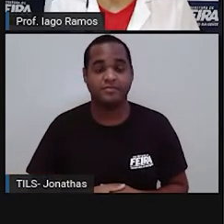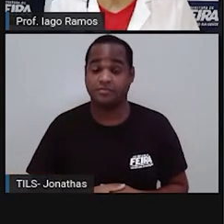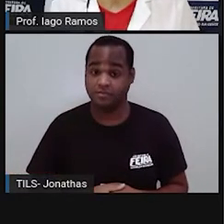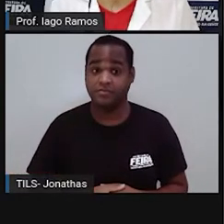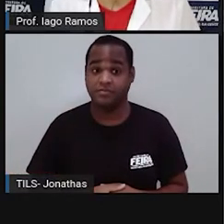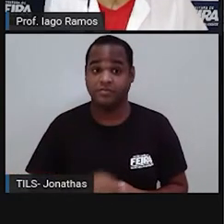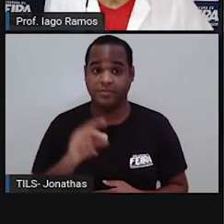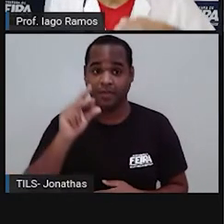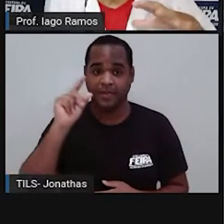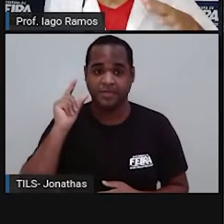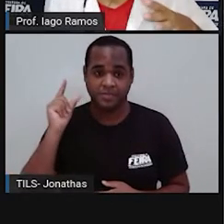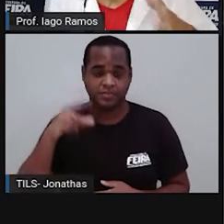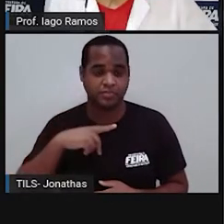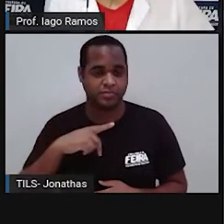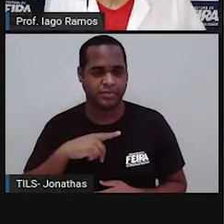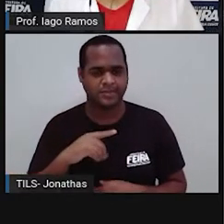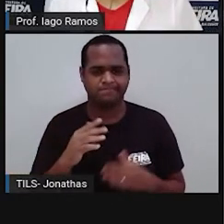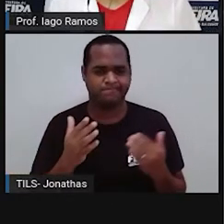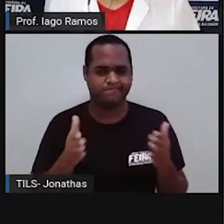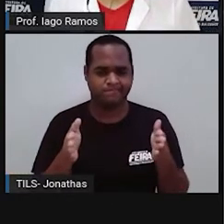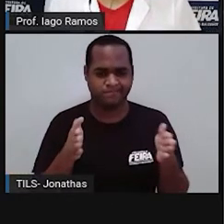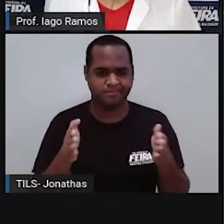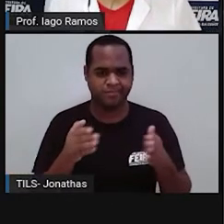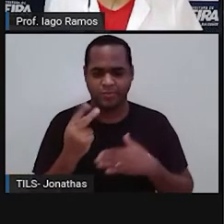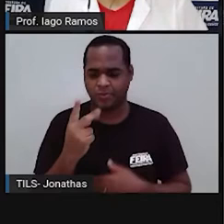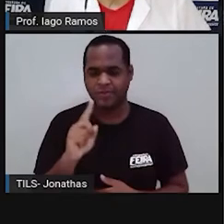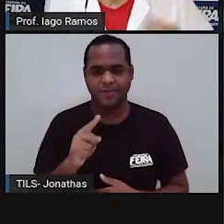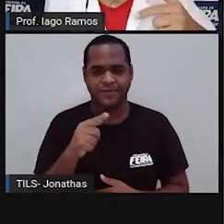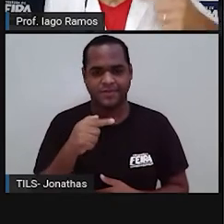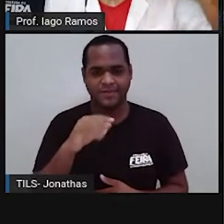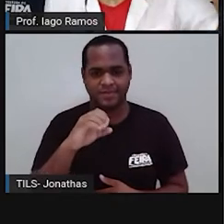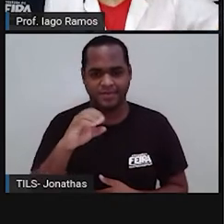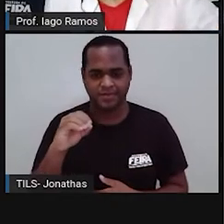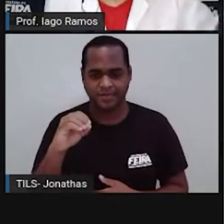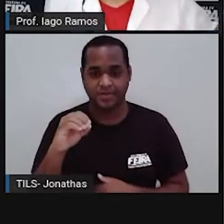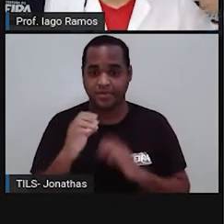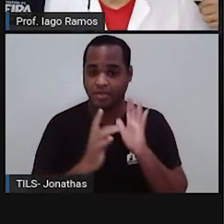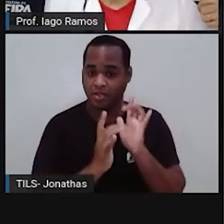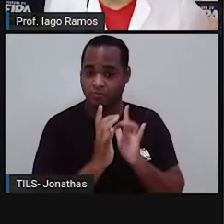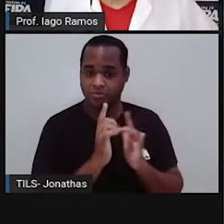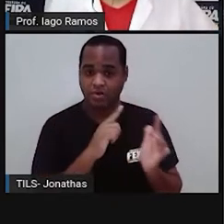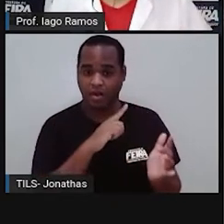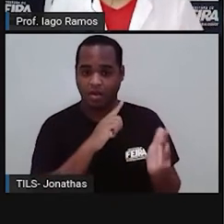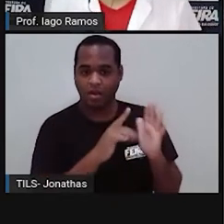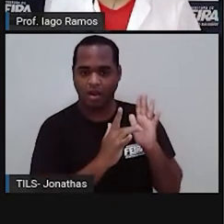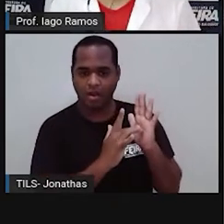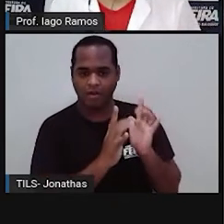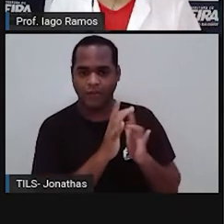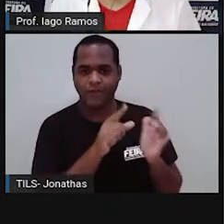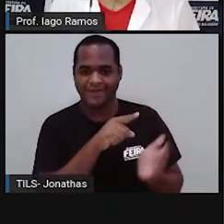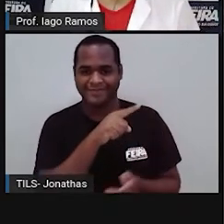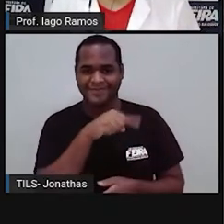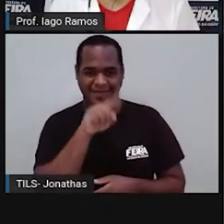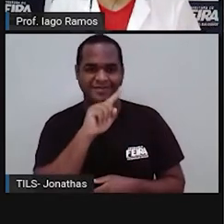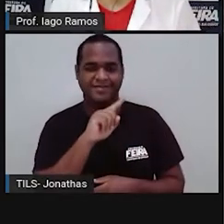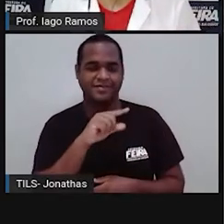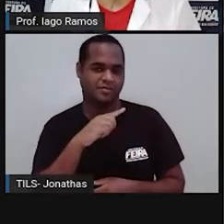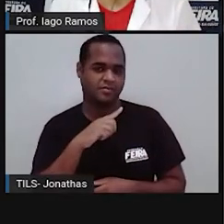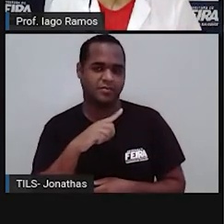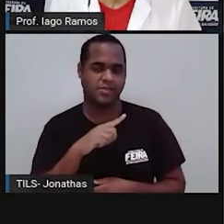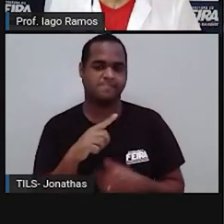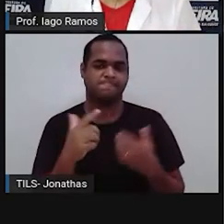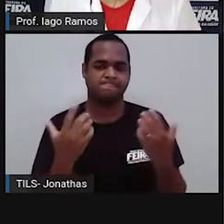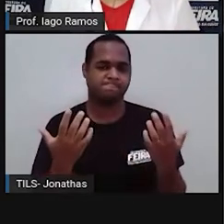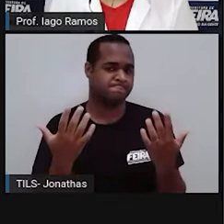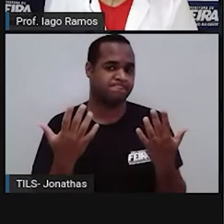especificamente, em volta aí de 2.700 anos antes de Cristo, olha só, então é bastante tempo, né,